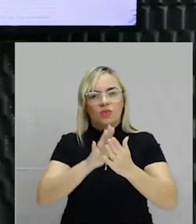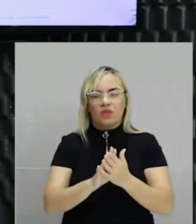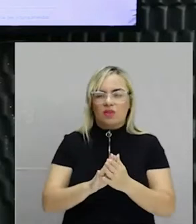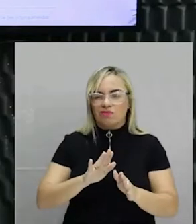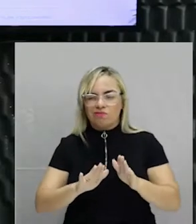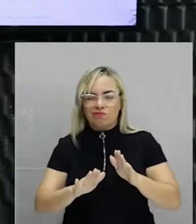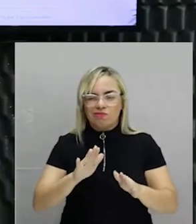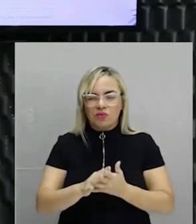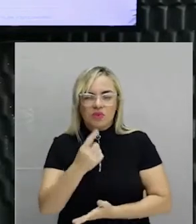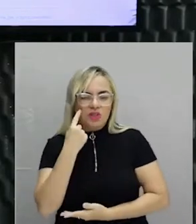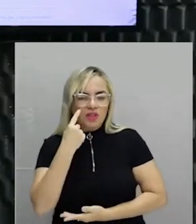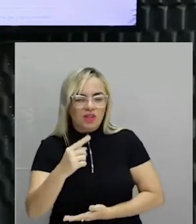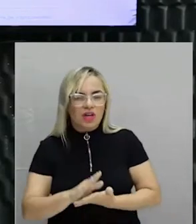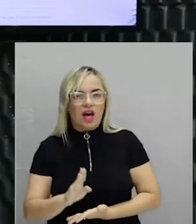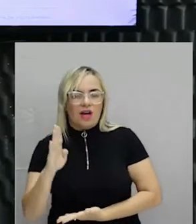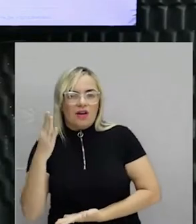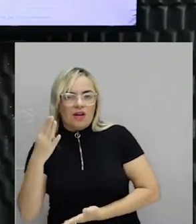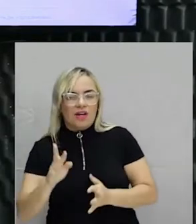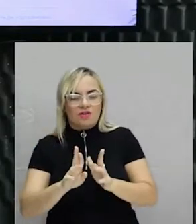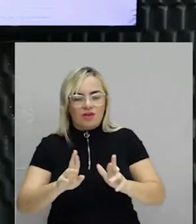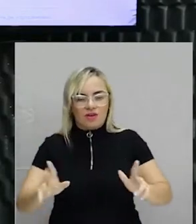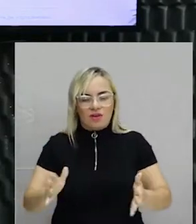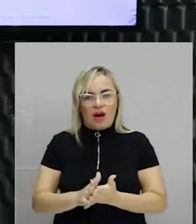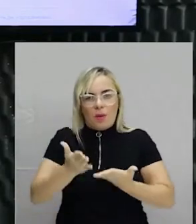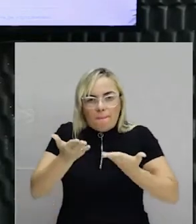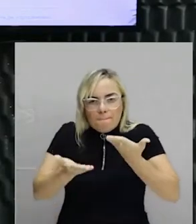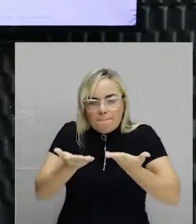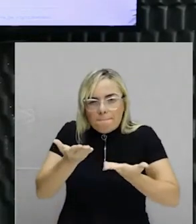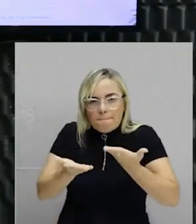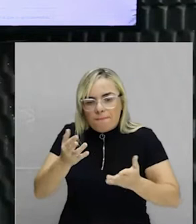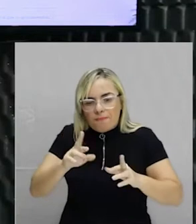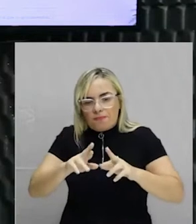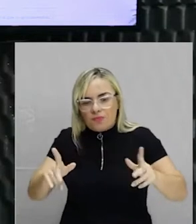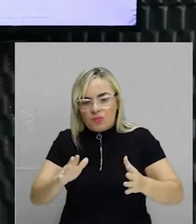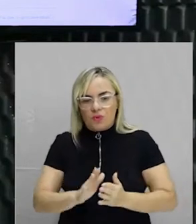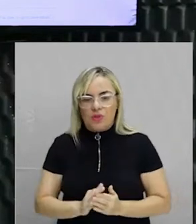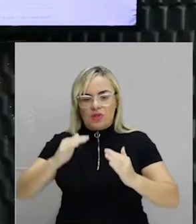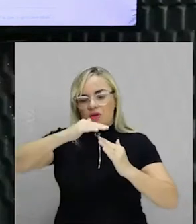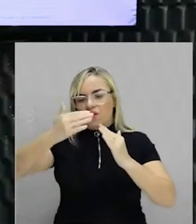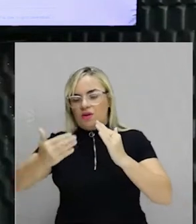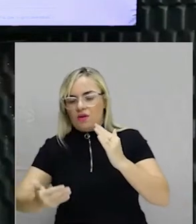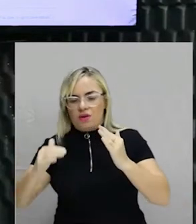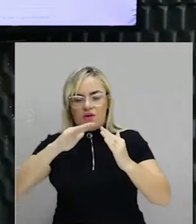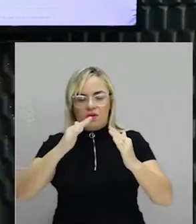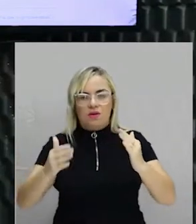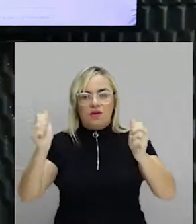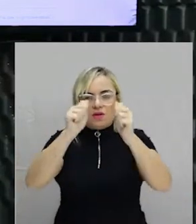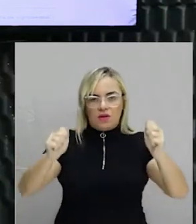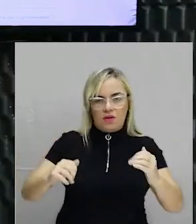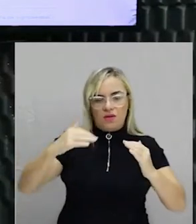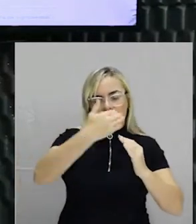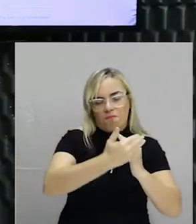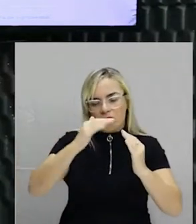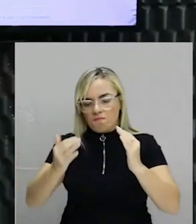balancear o peso. Aí, olha a esperteza. Eles colocavam uma camada de ouro por cima da peça de madeira.